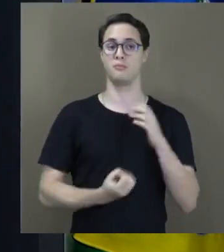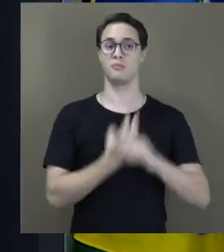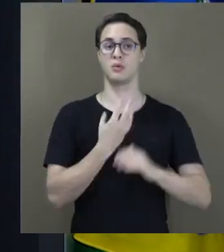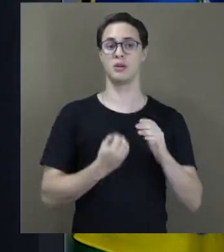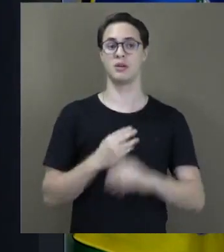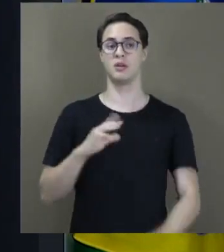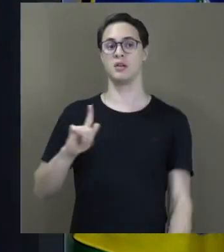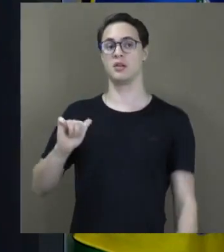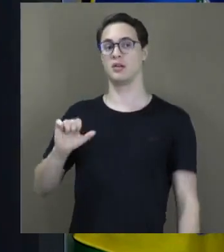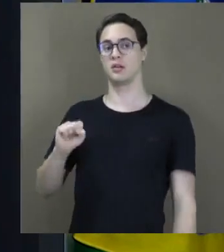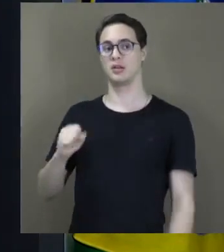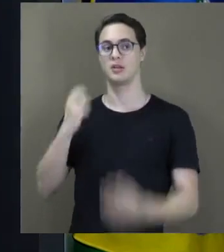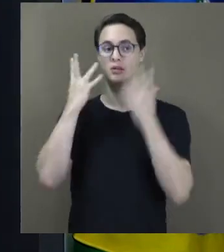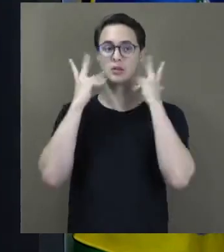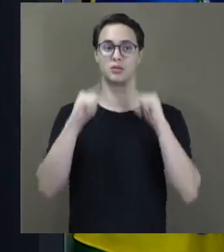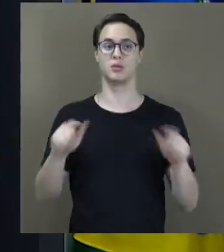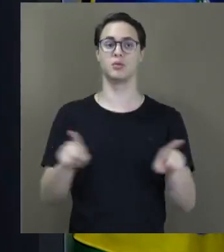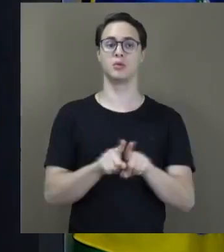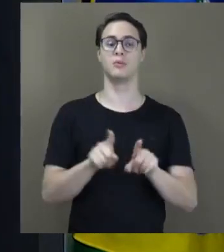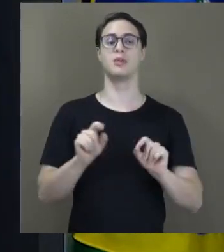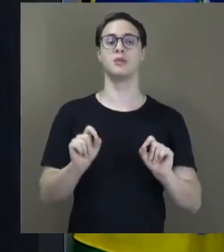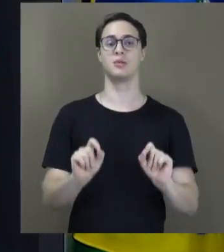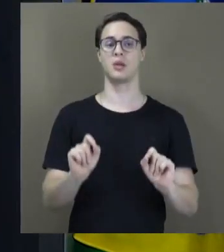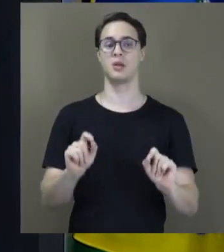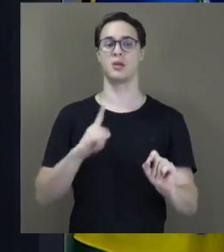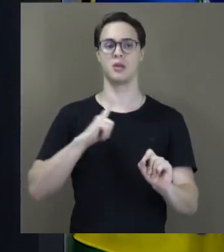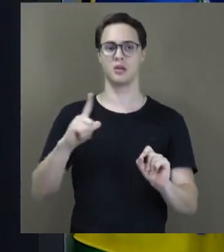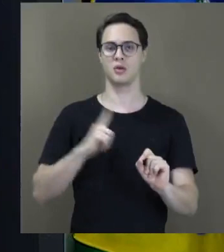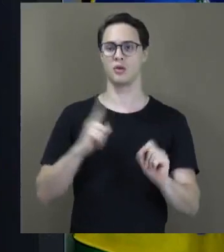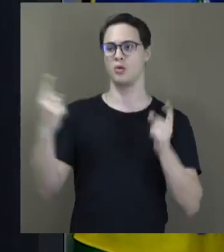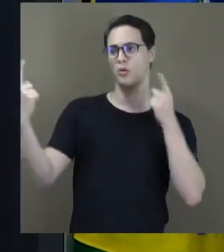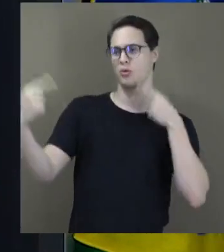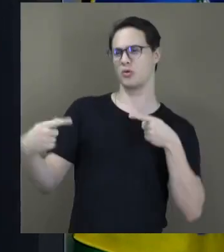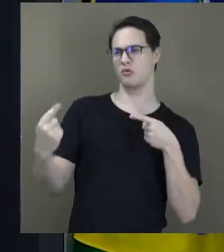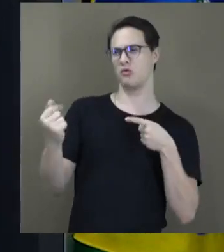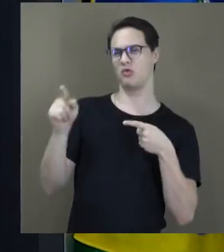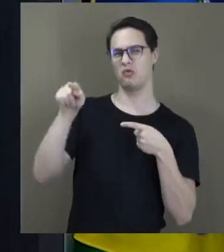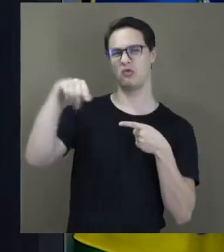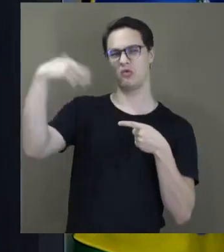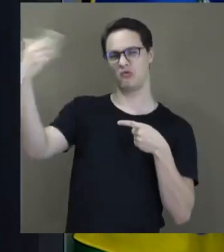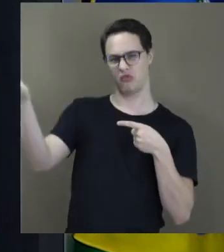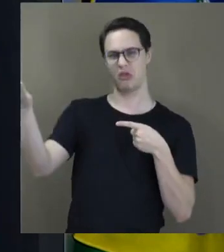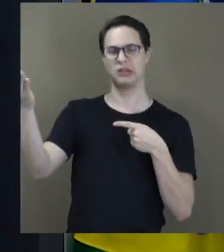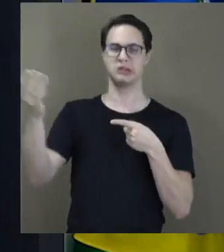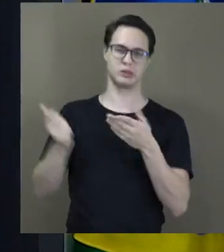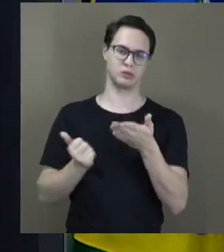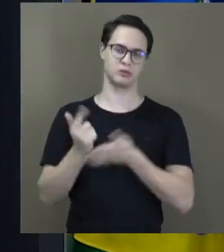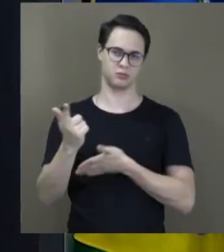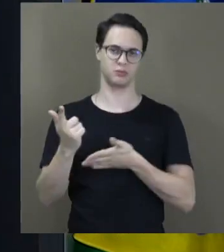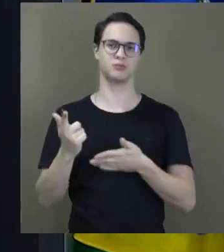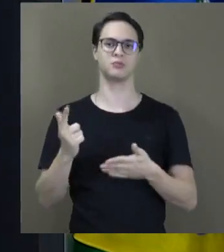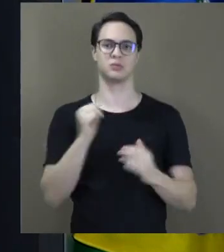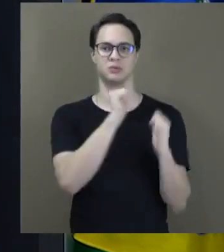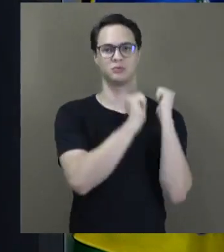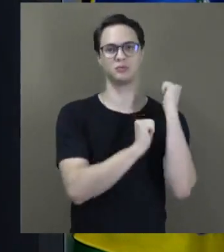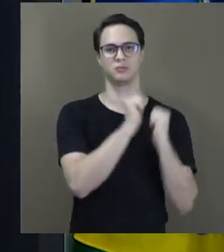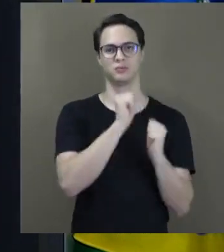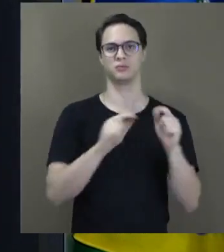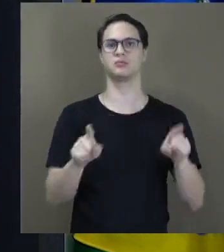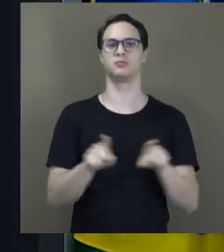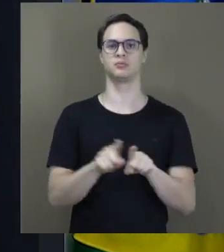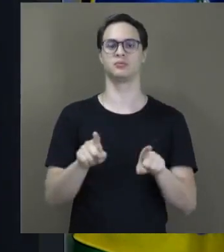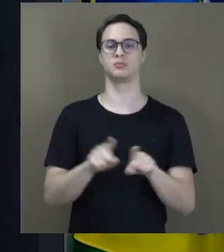natural e combater o elevado preço que hoje é cobrado pelo gás, não só da indústria, mas